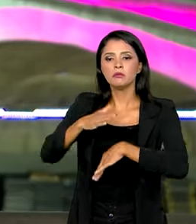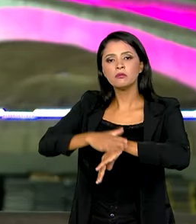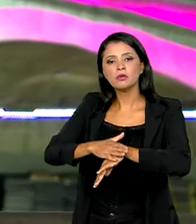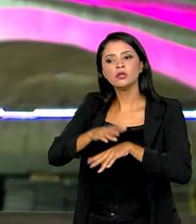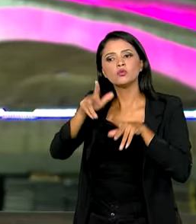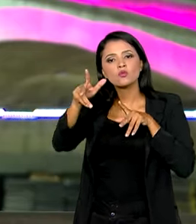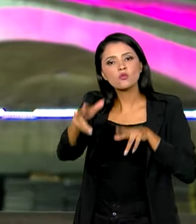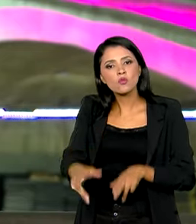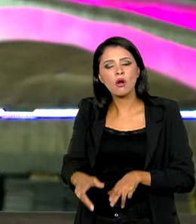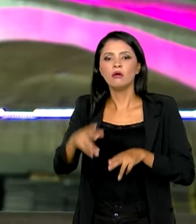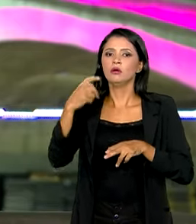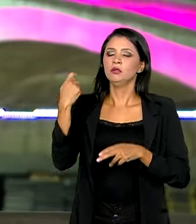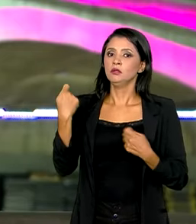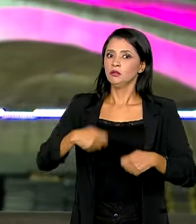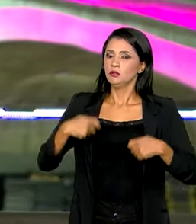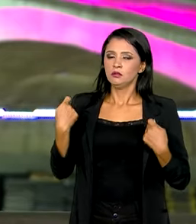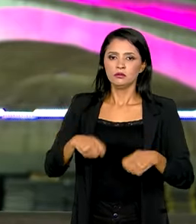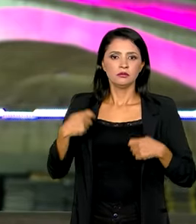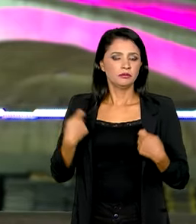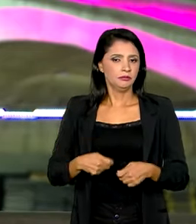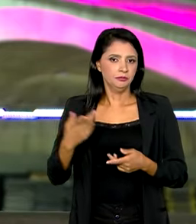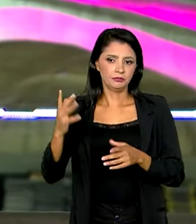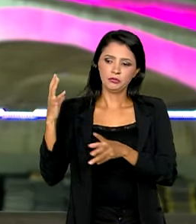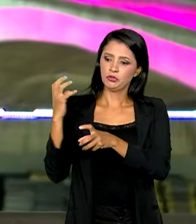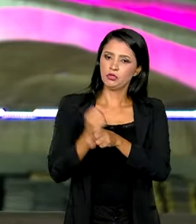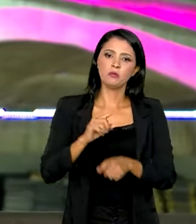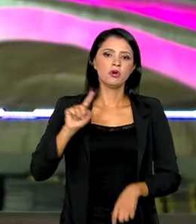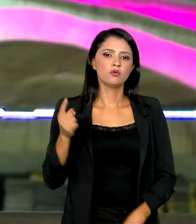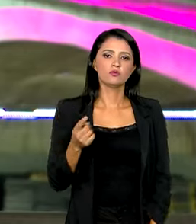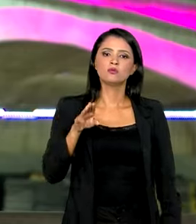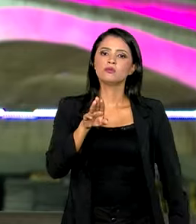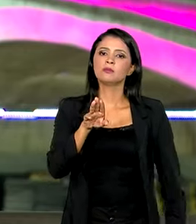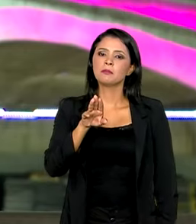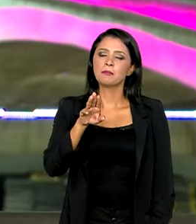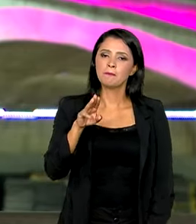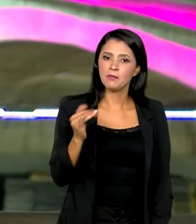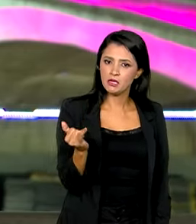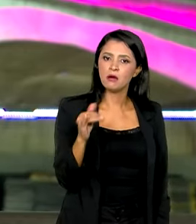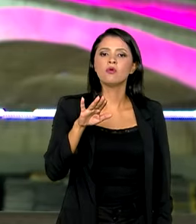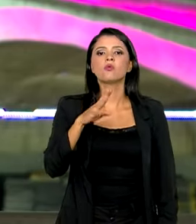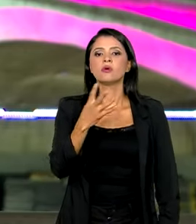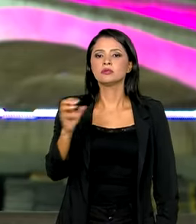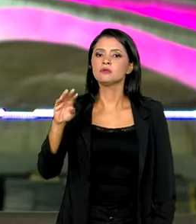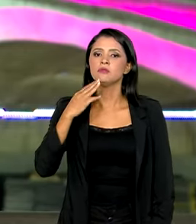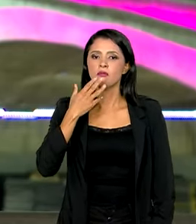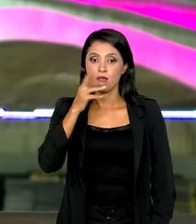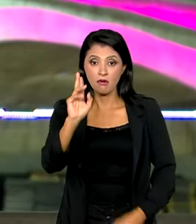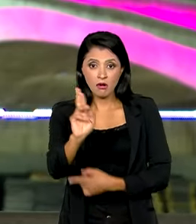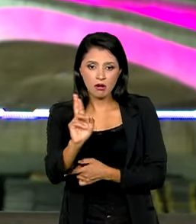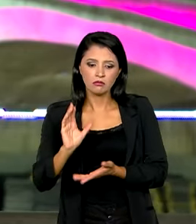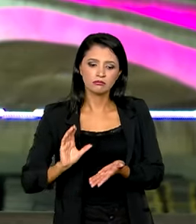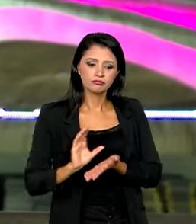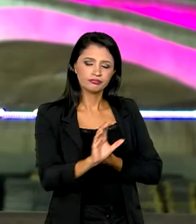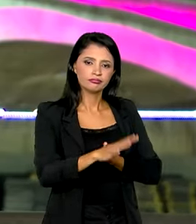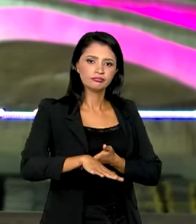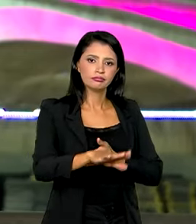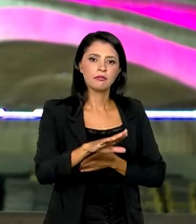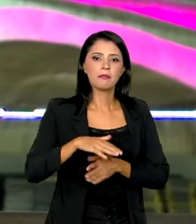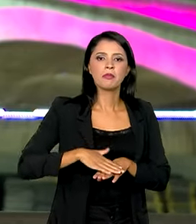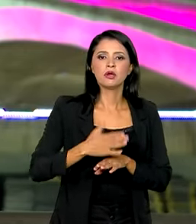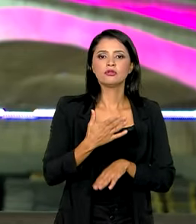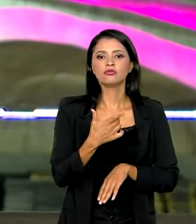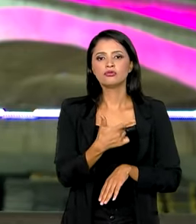esse, de extrema necessidade. Ao todo, 1 bilhão e 400 milhões de reais, que vão ser destinados a mais de